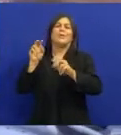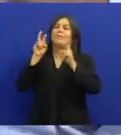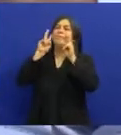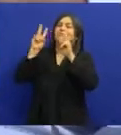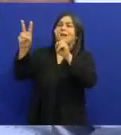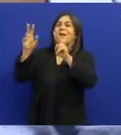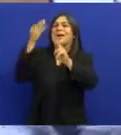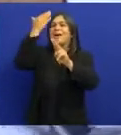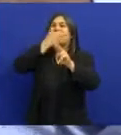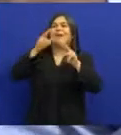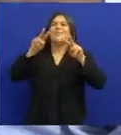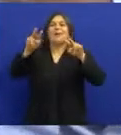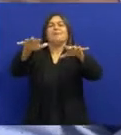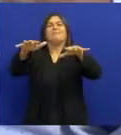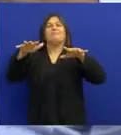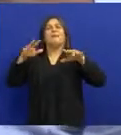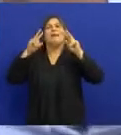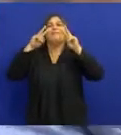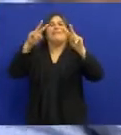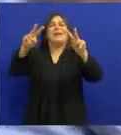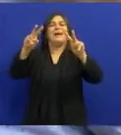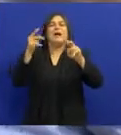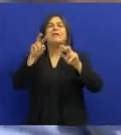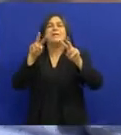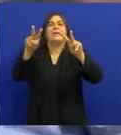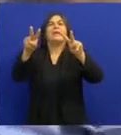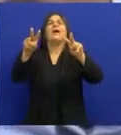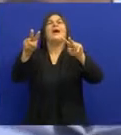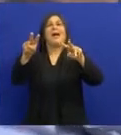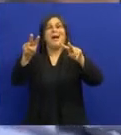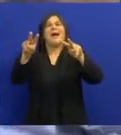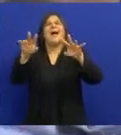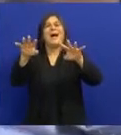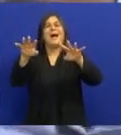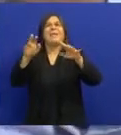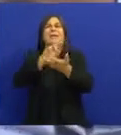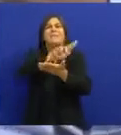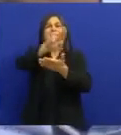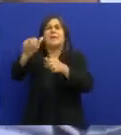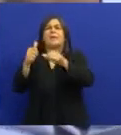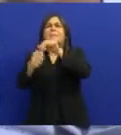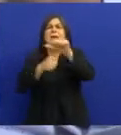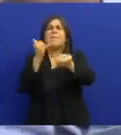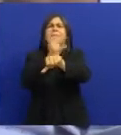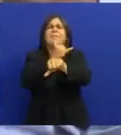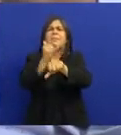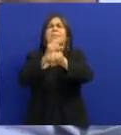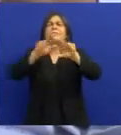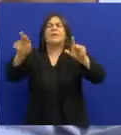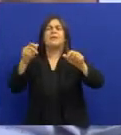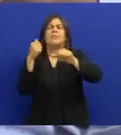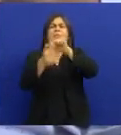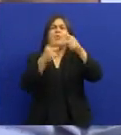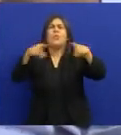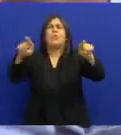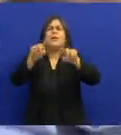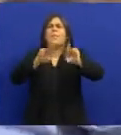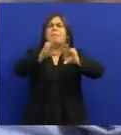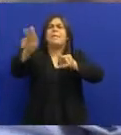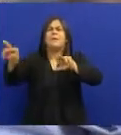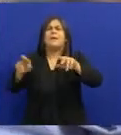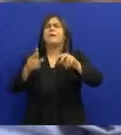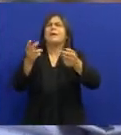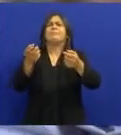gravado Então você tinha que ter Diversas formações Para que o ouvinte Tivesse outro tipo De audição sonora